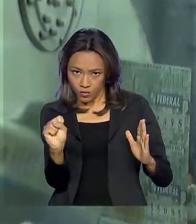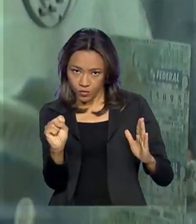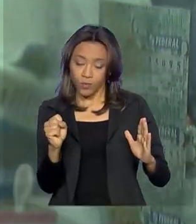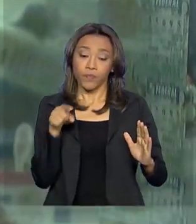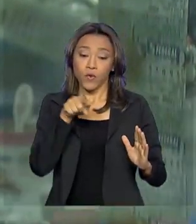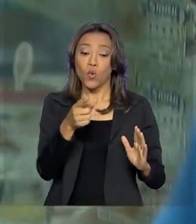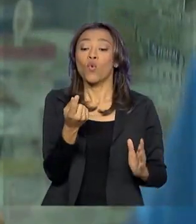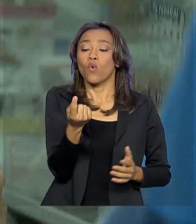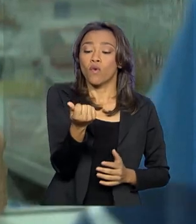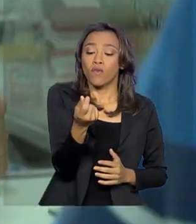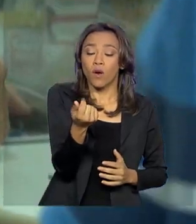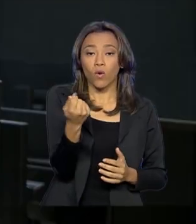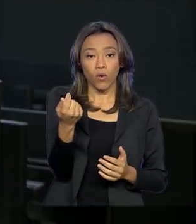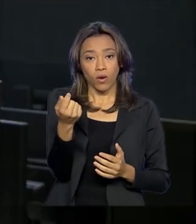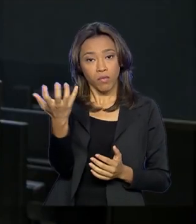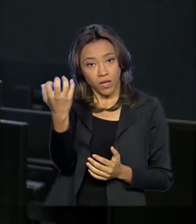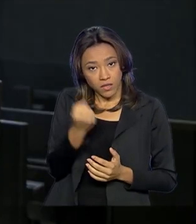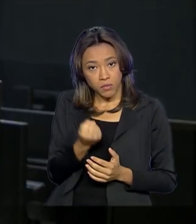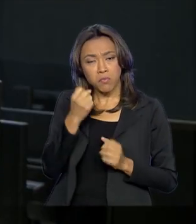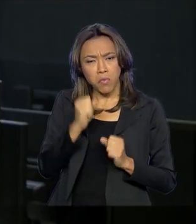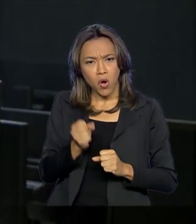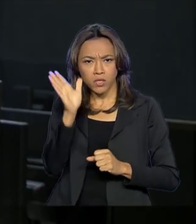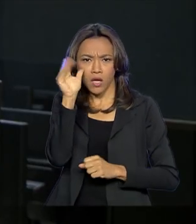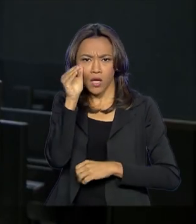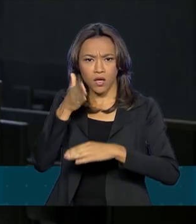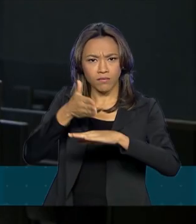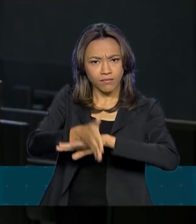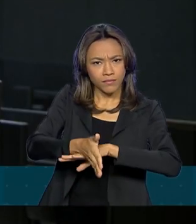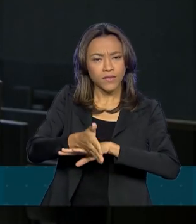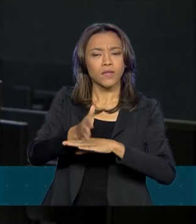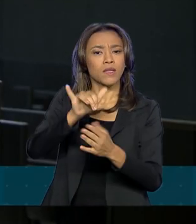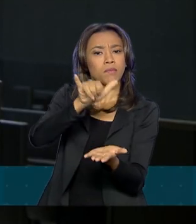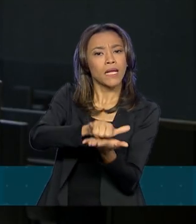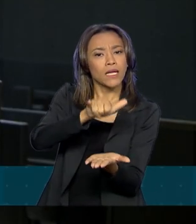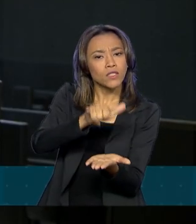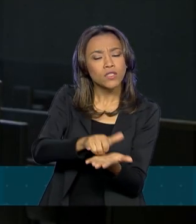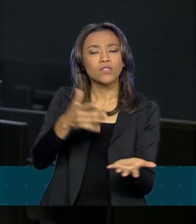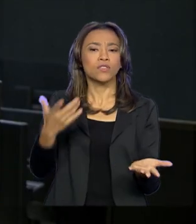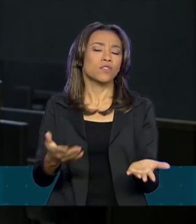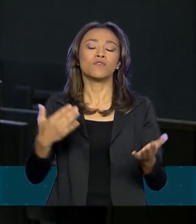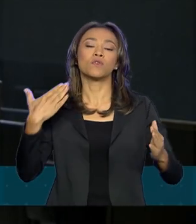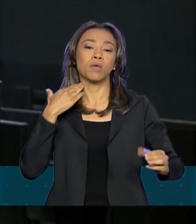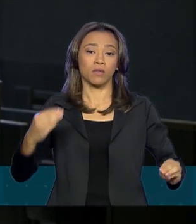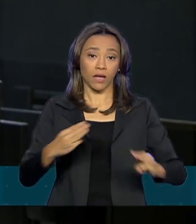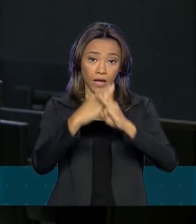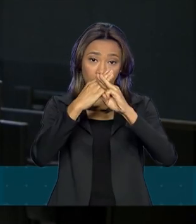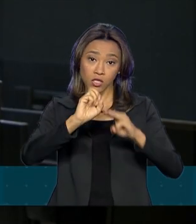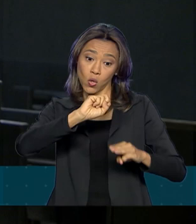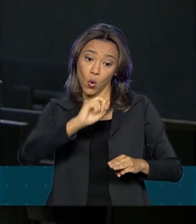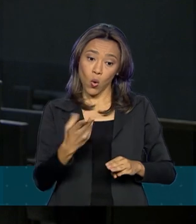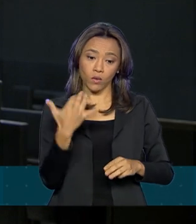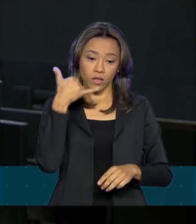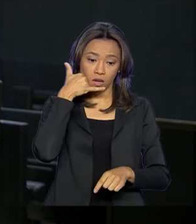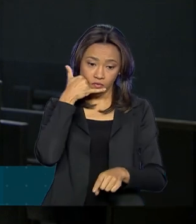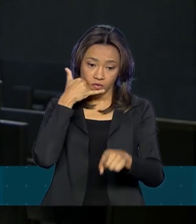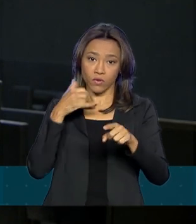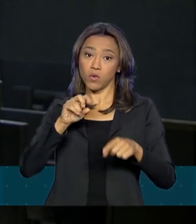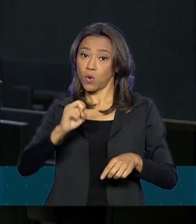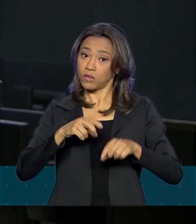benefício a ser recebido pode ser consultado pelo aplicativo da Caixa Trabalhador, no site da Caixa ou então pelo telefone